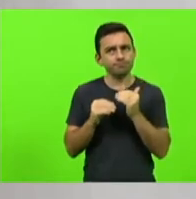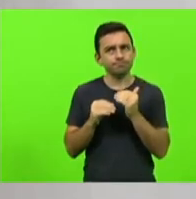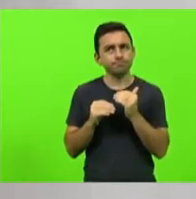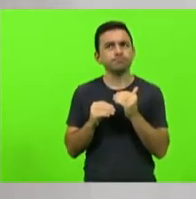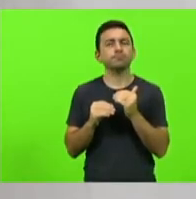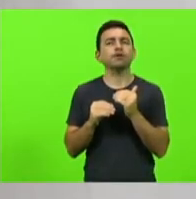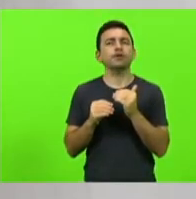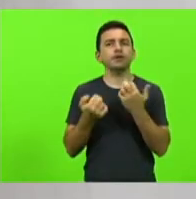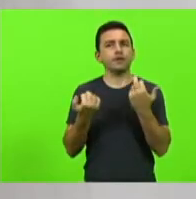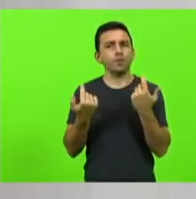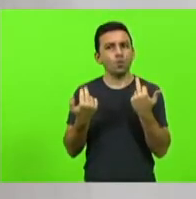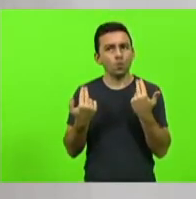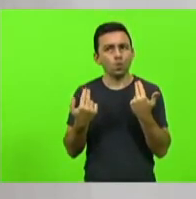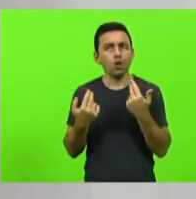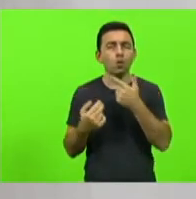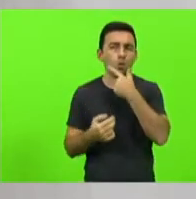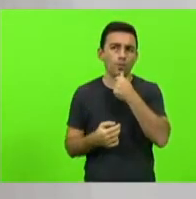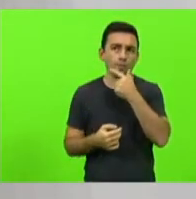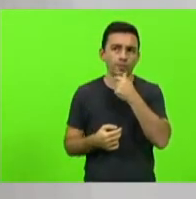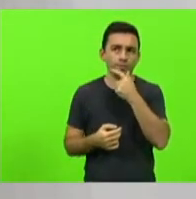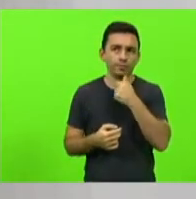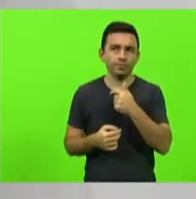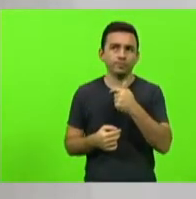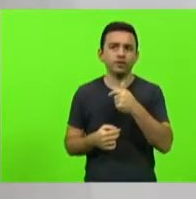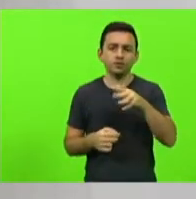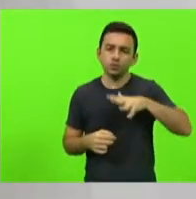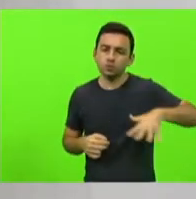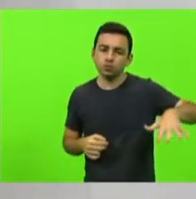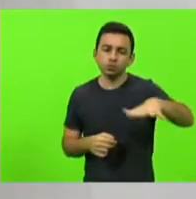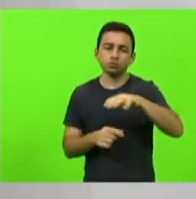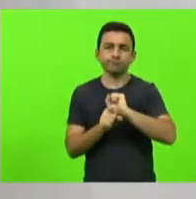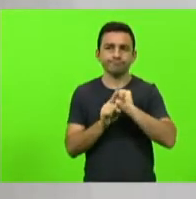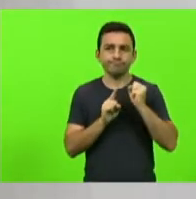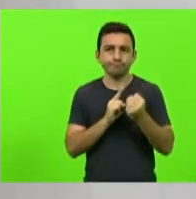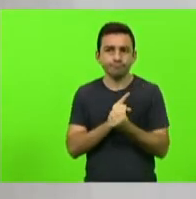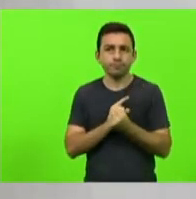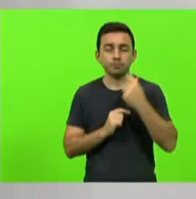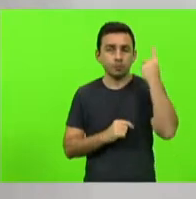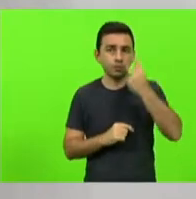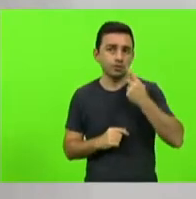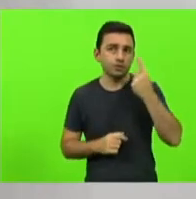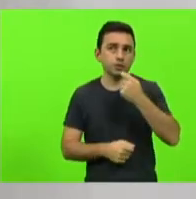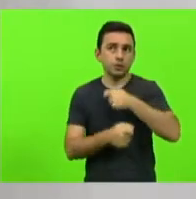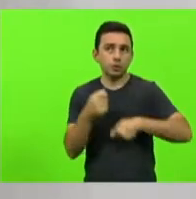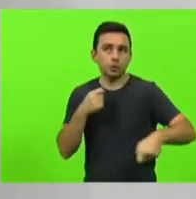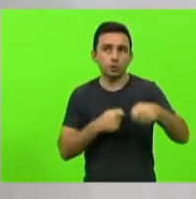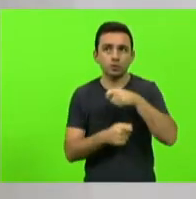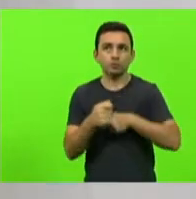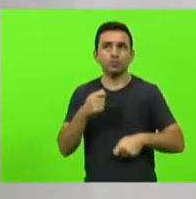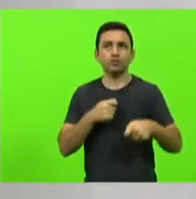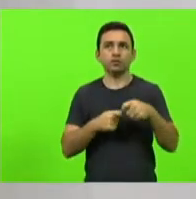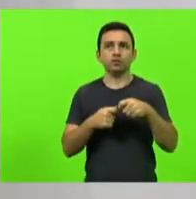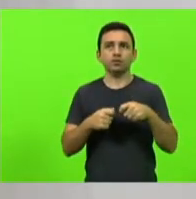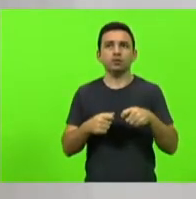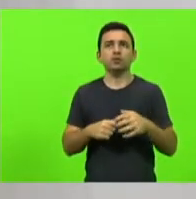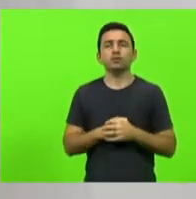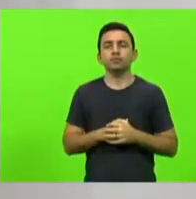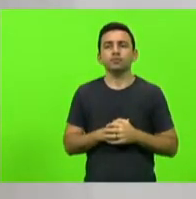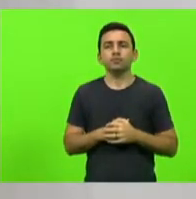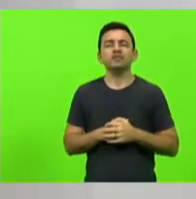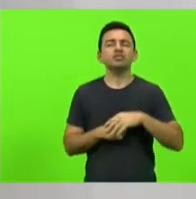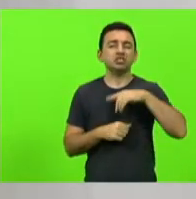às dos homens no cenário social político e econômico pretensões ainda distantes